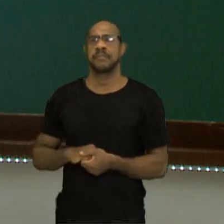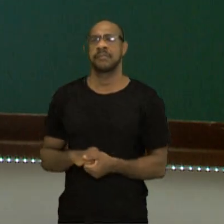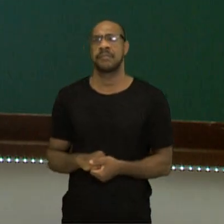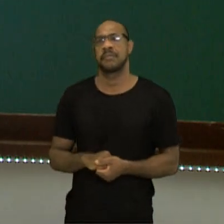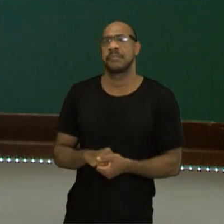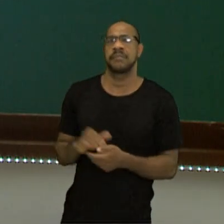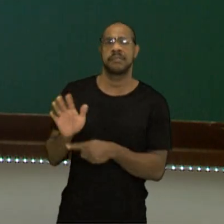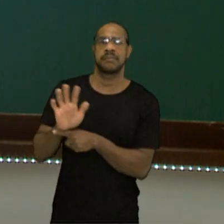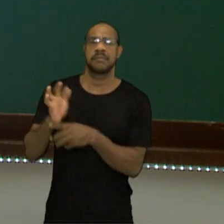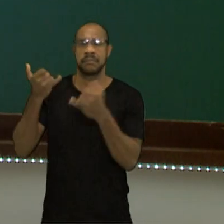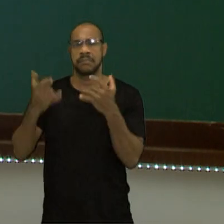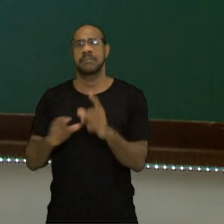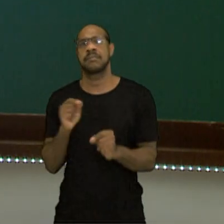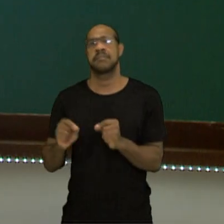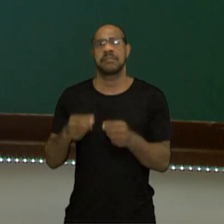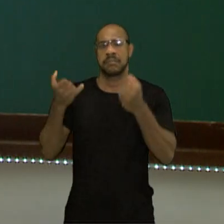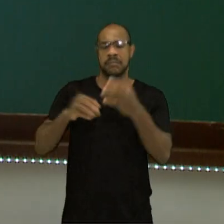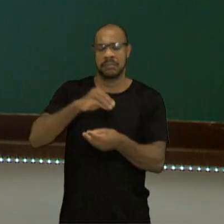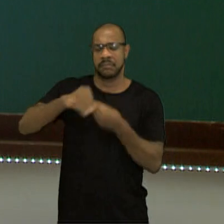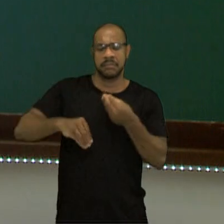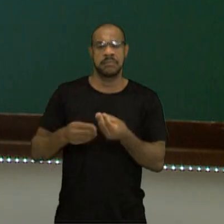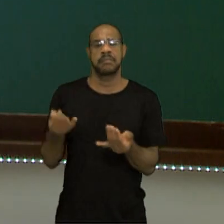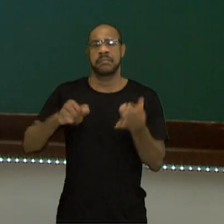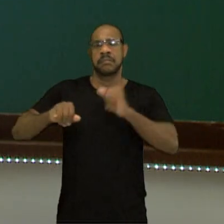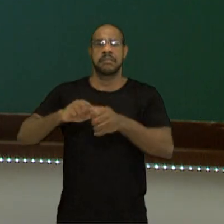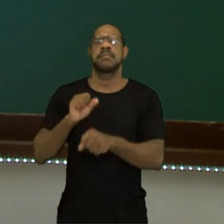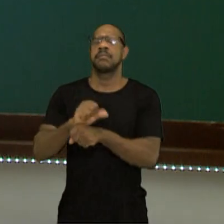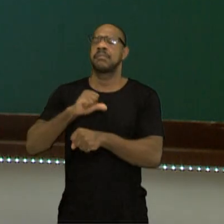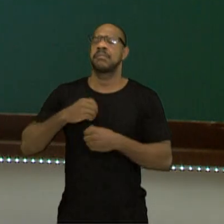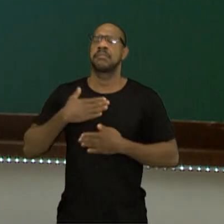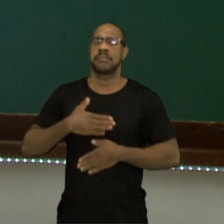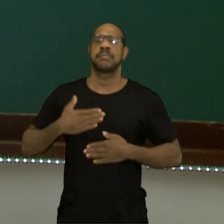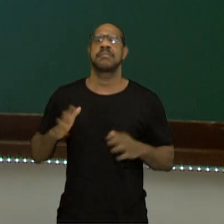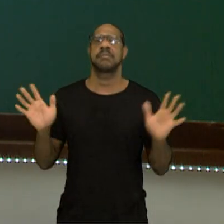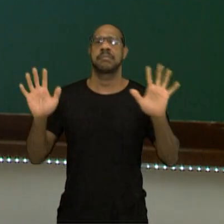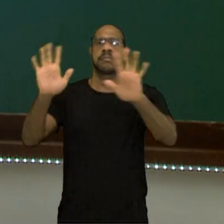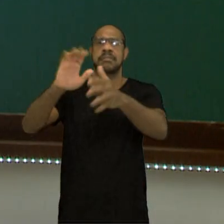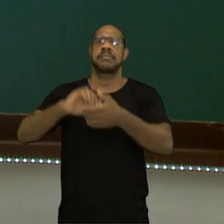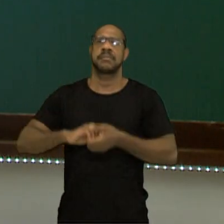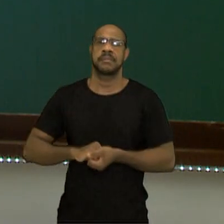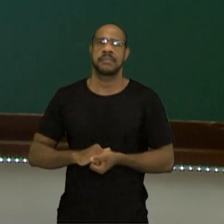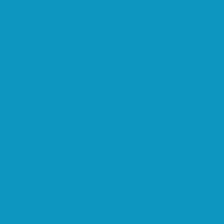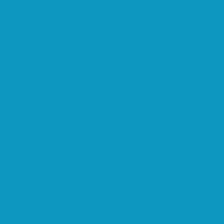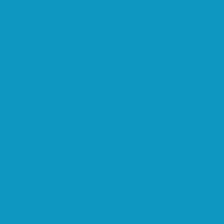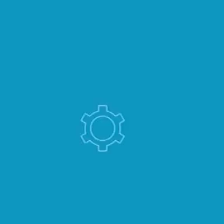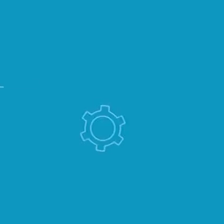Nesse vídeo, nós falamos sobre substâncias químicas. Espero que vocês tenham gostado e até breve!